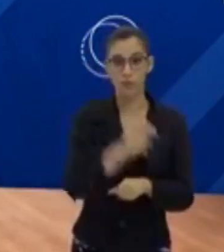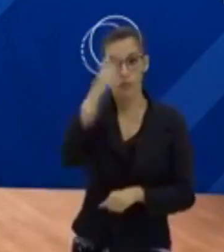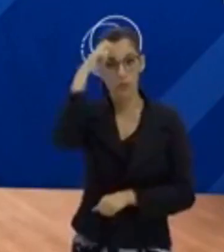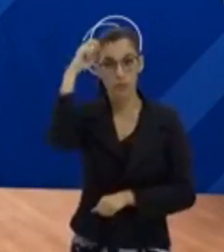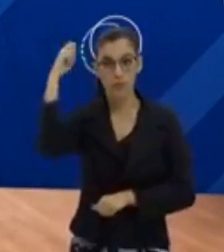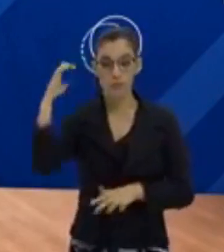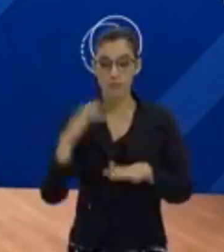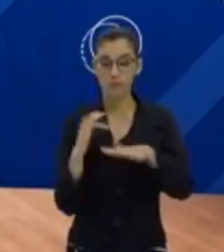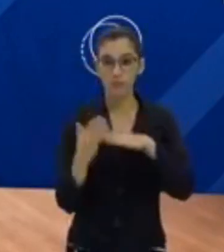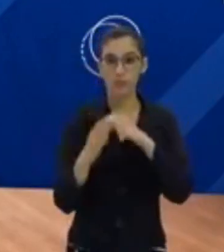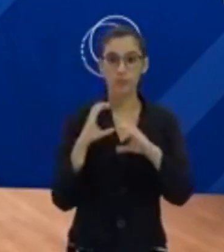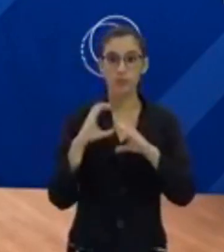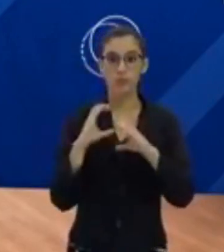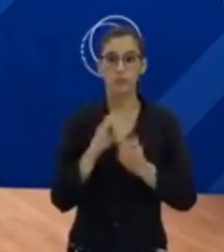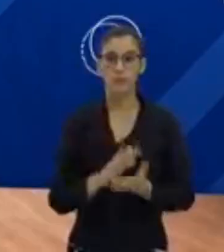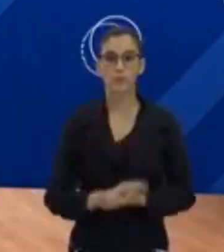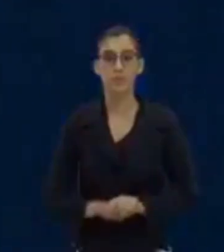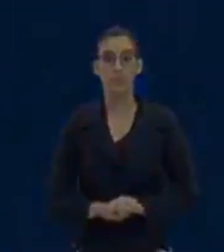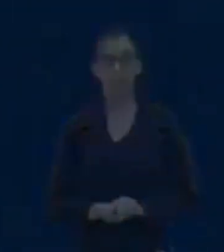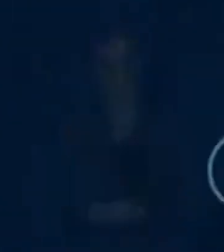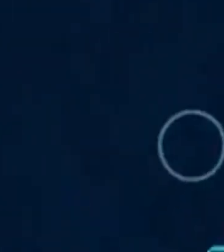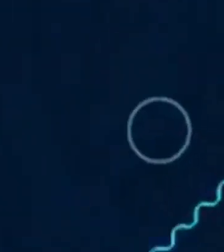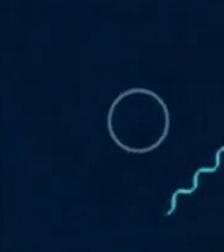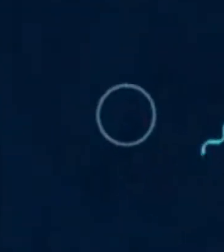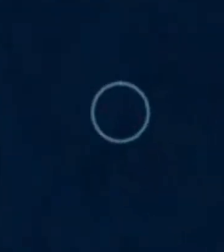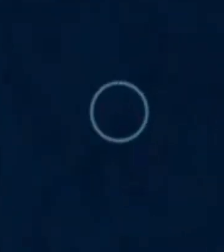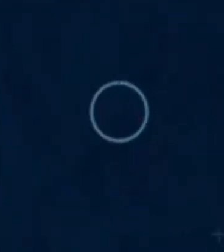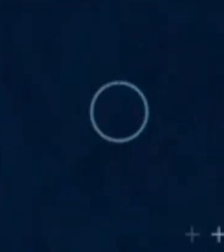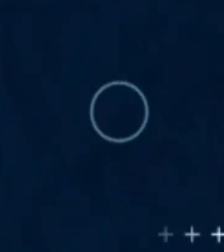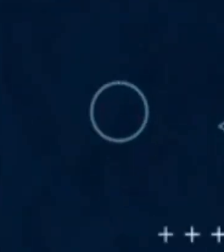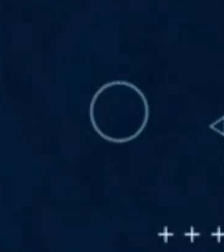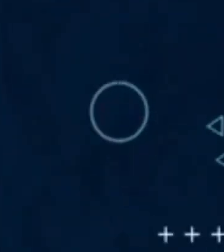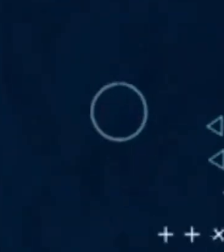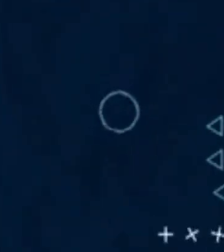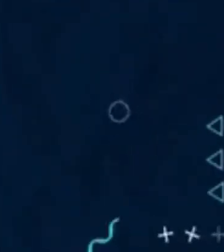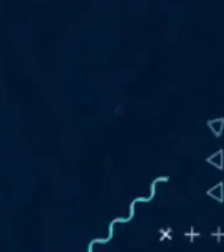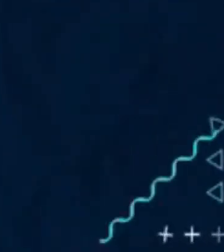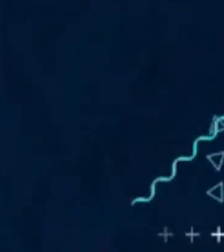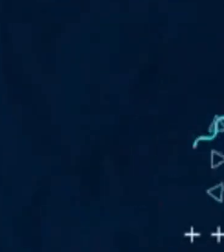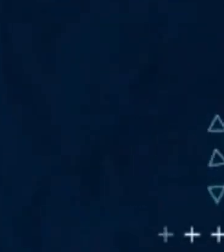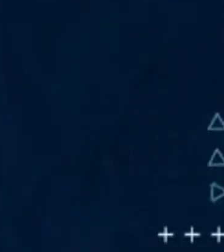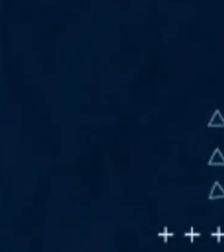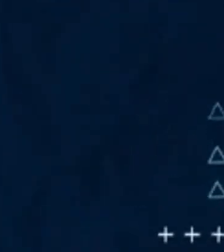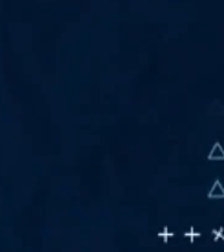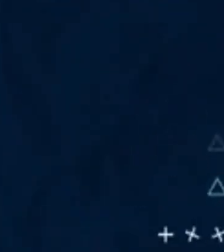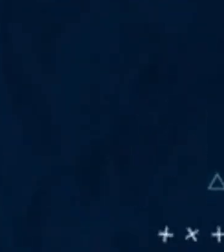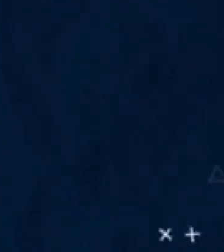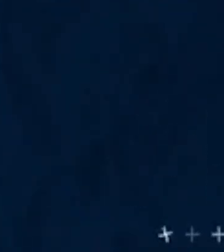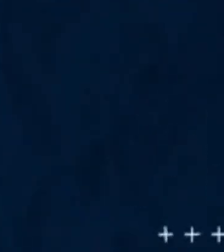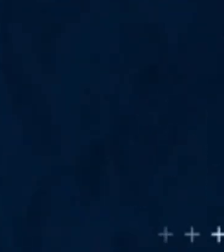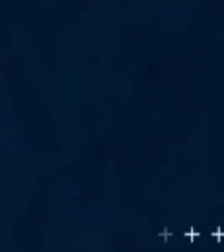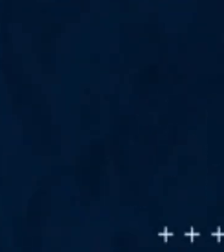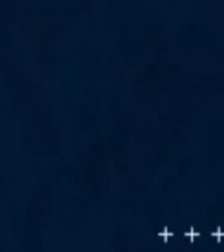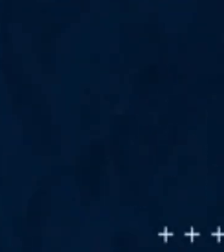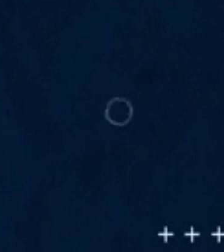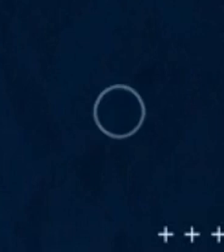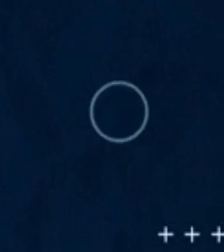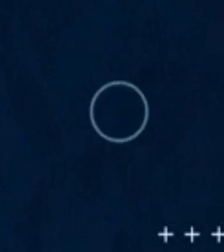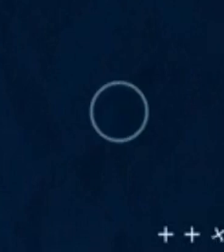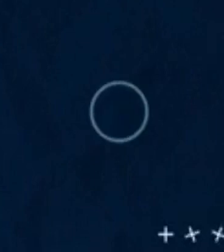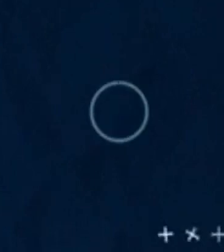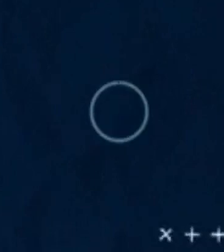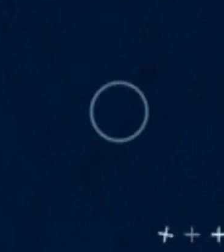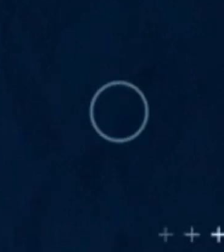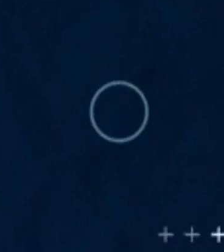Vamos à nossa primeira aula do dia. O objetivo específico é lembrar o conceito de mapa e os principais